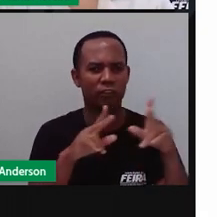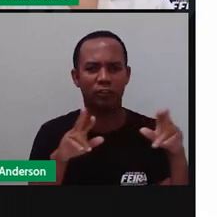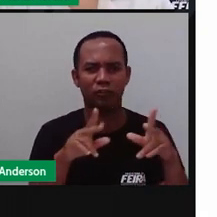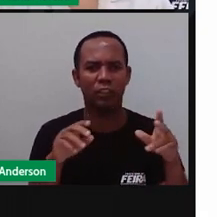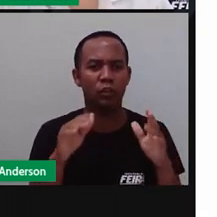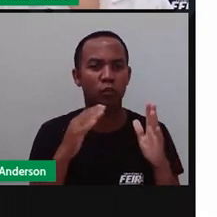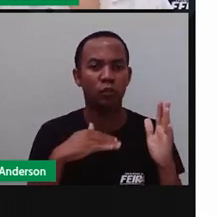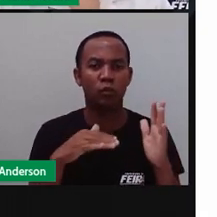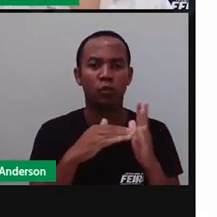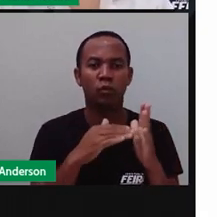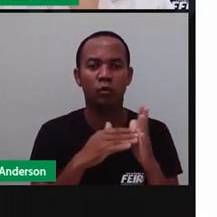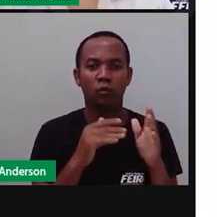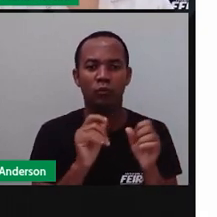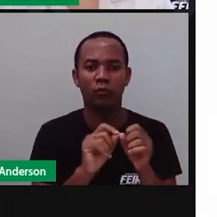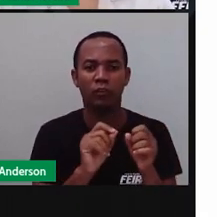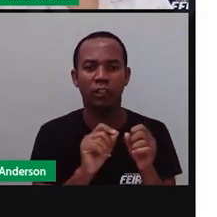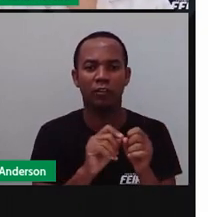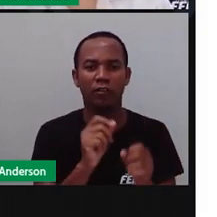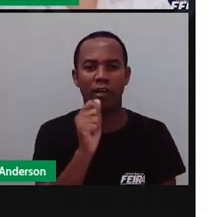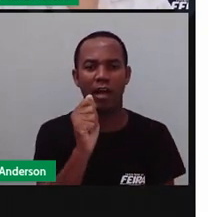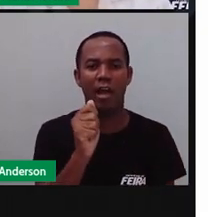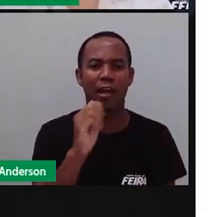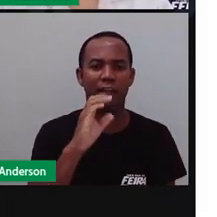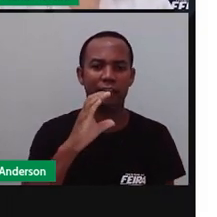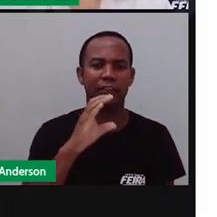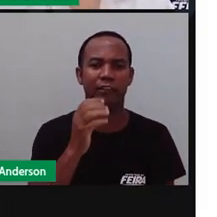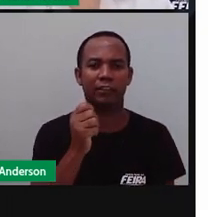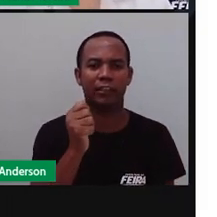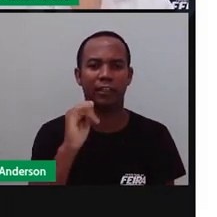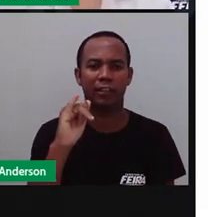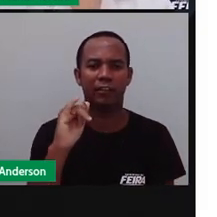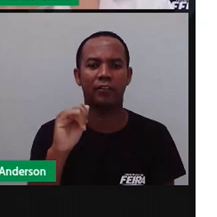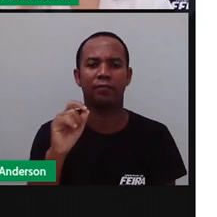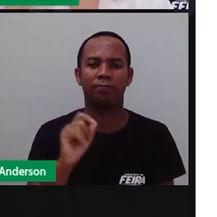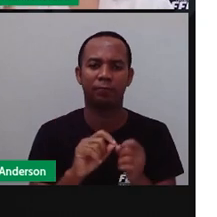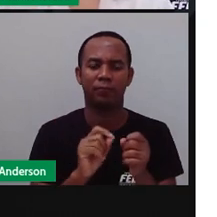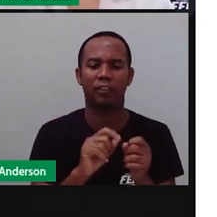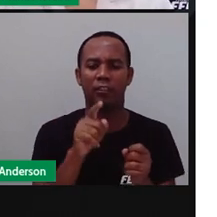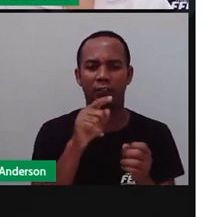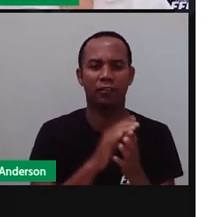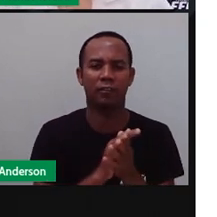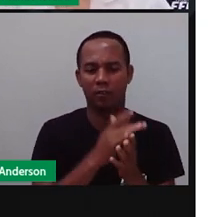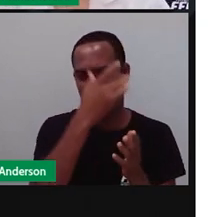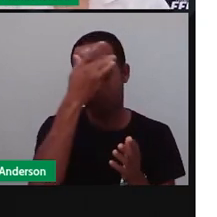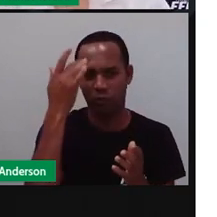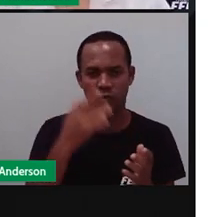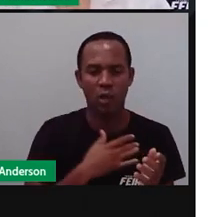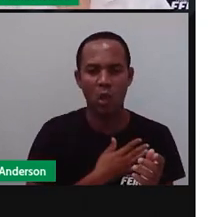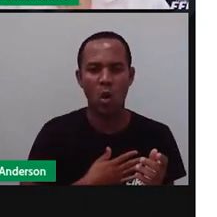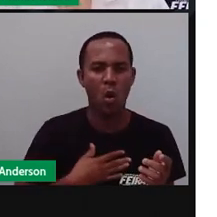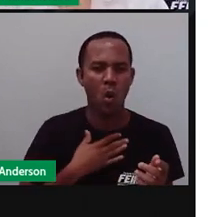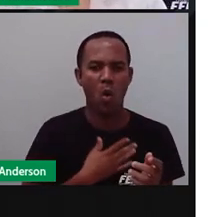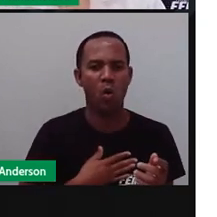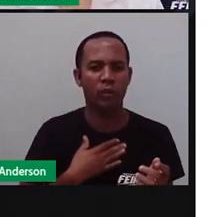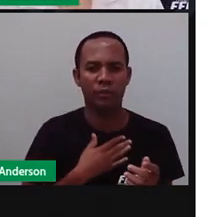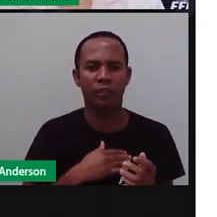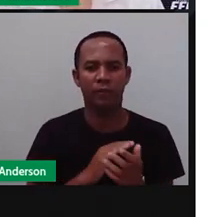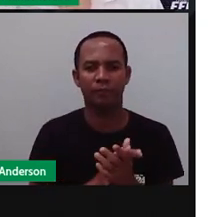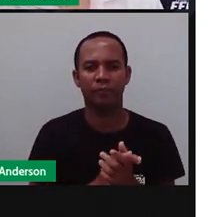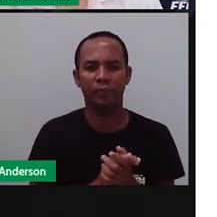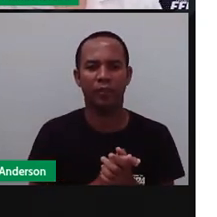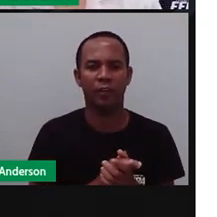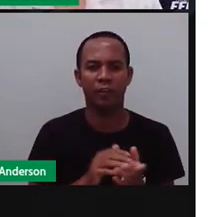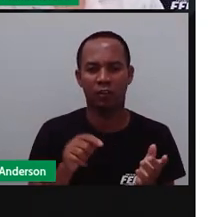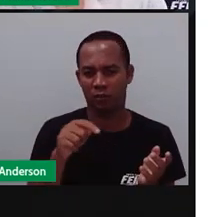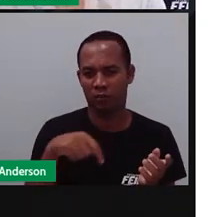é uma festa esperada, bem esperada aí, porque as pessoas gostam muito do açaí. a gente aqui, na verdade,